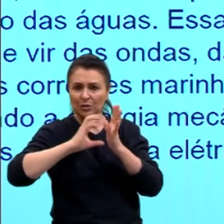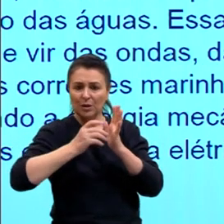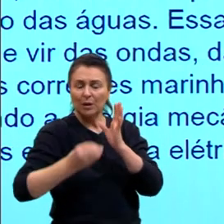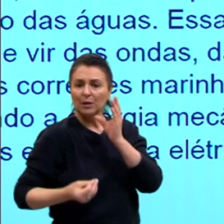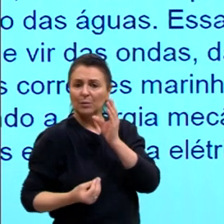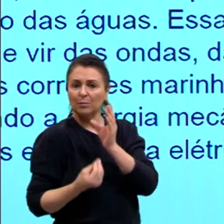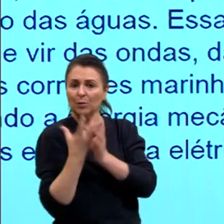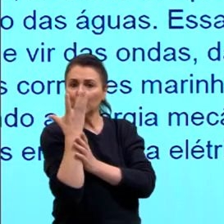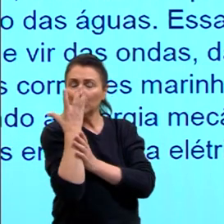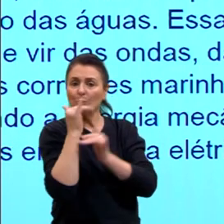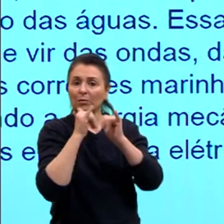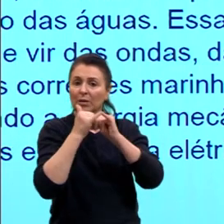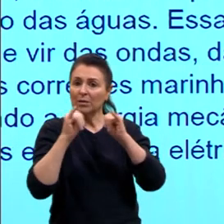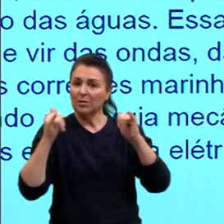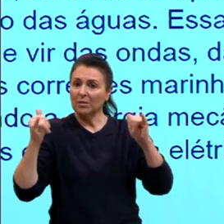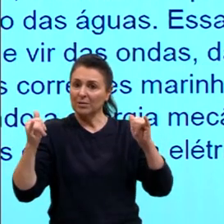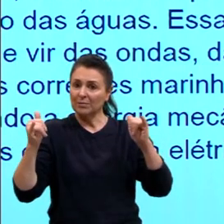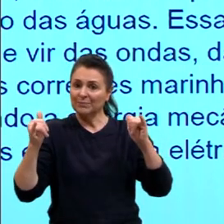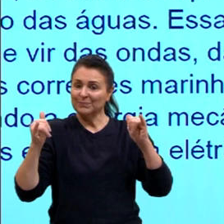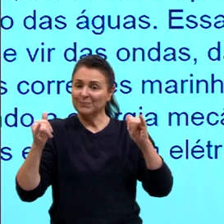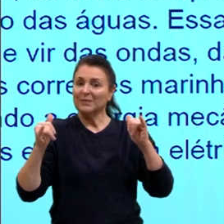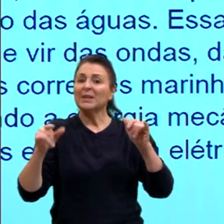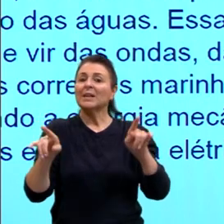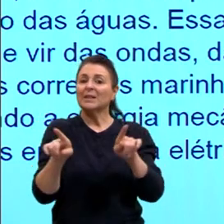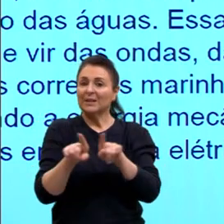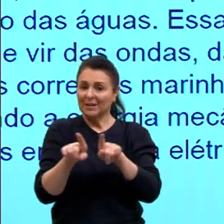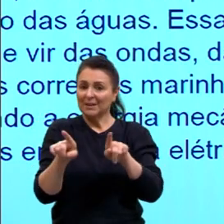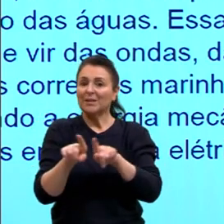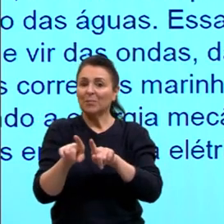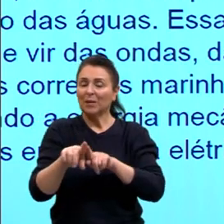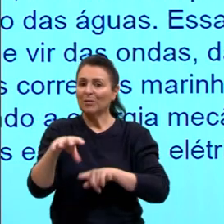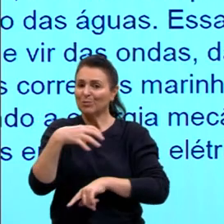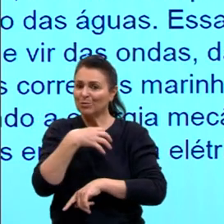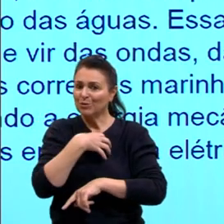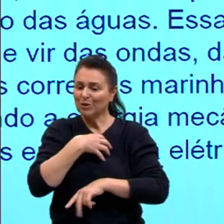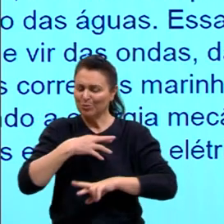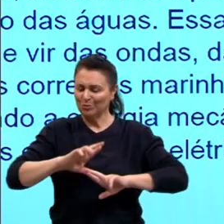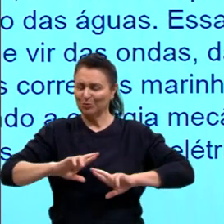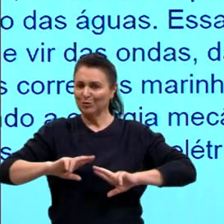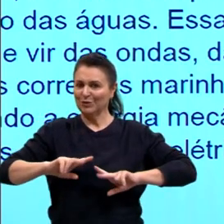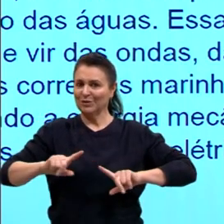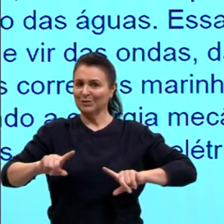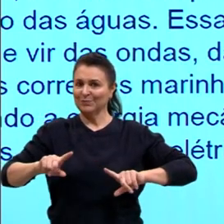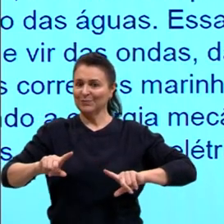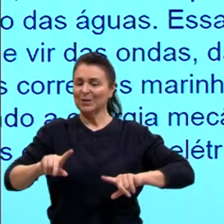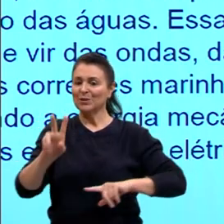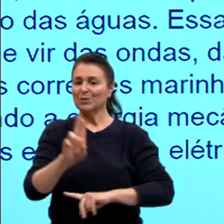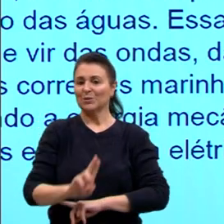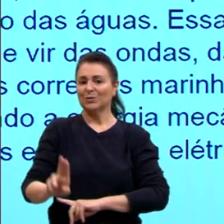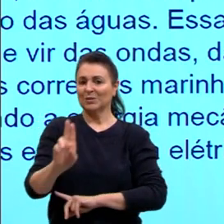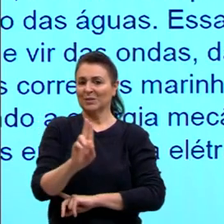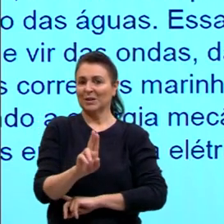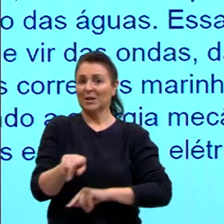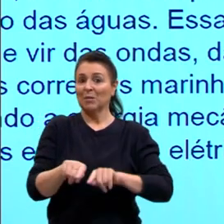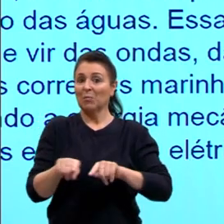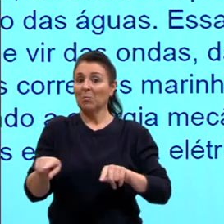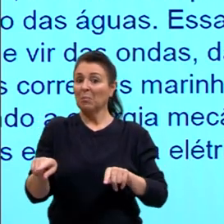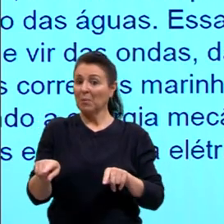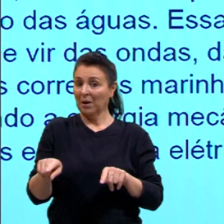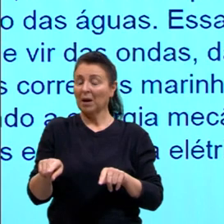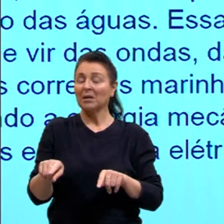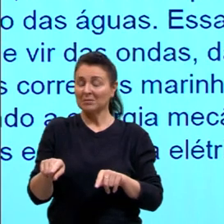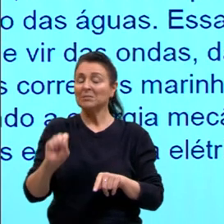produz essa energia elétrica, tá, agorizada. Então, ele também é uma forma um pouco diferente, né, de utilizar, mas está sendo